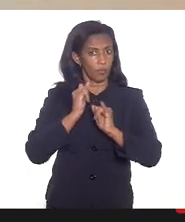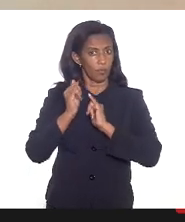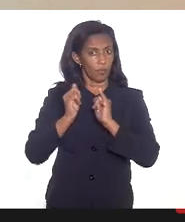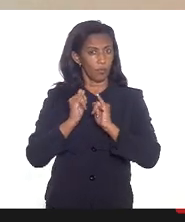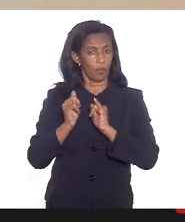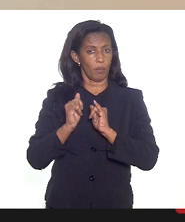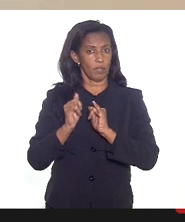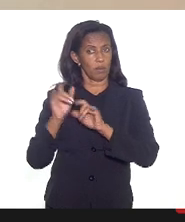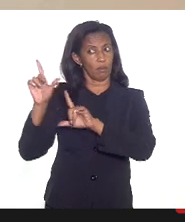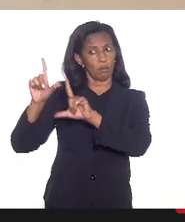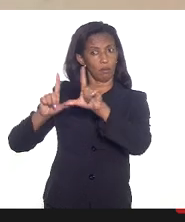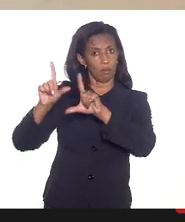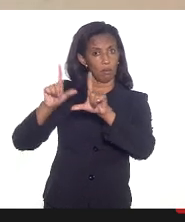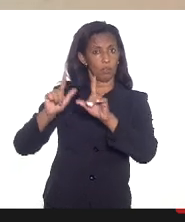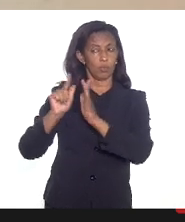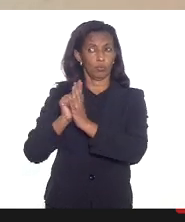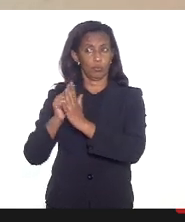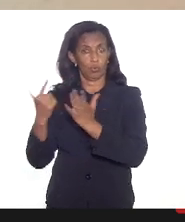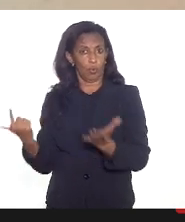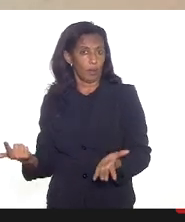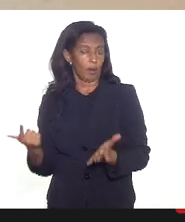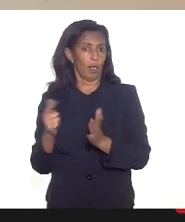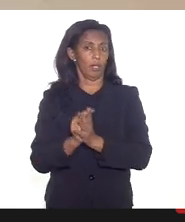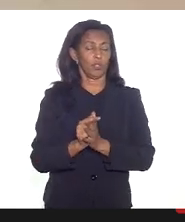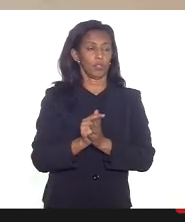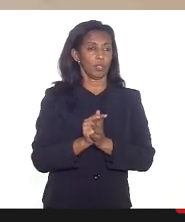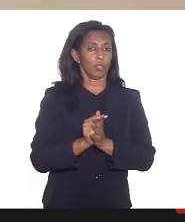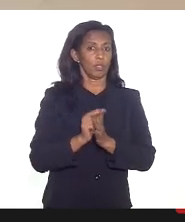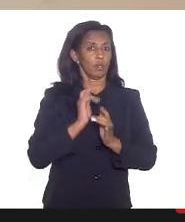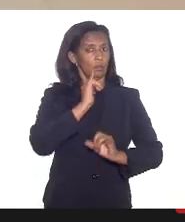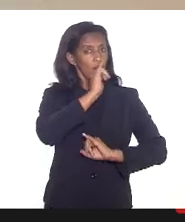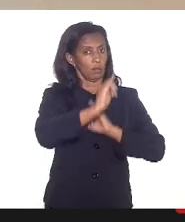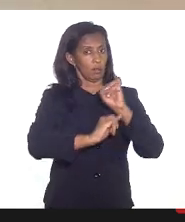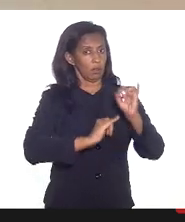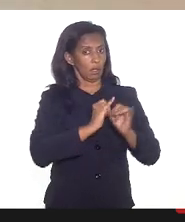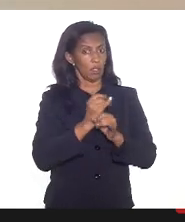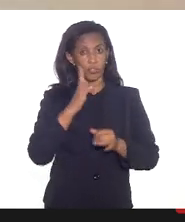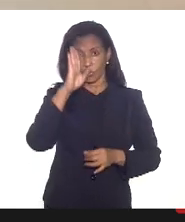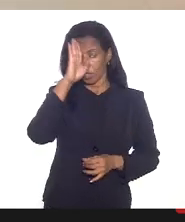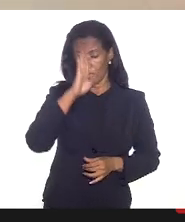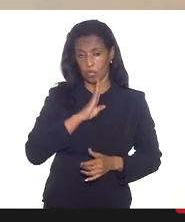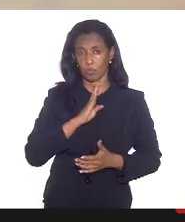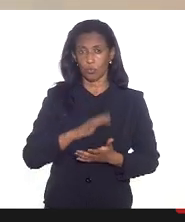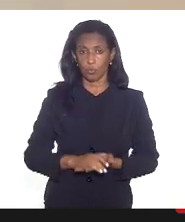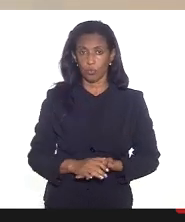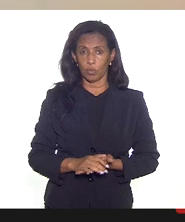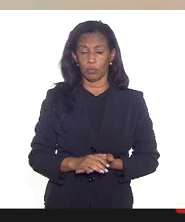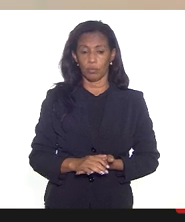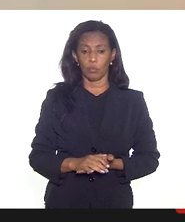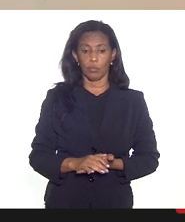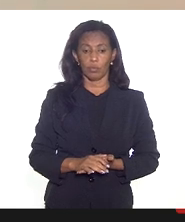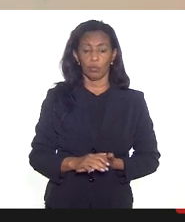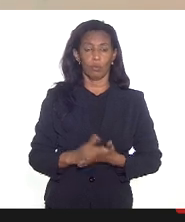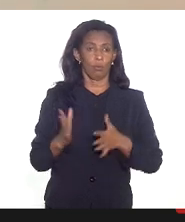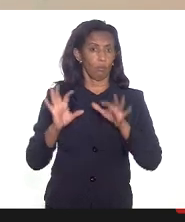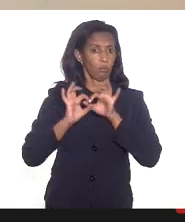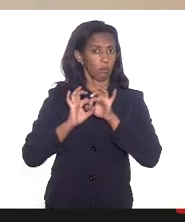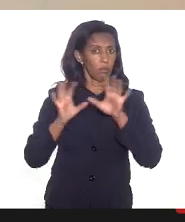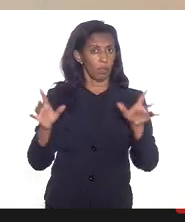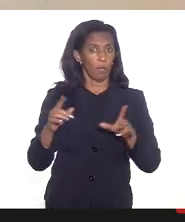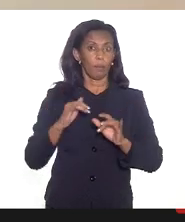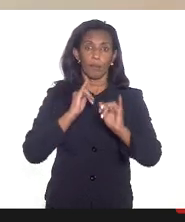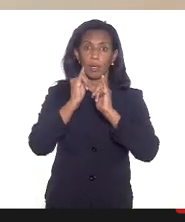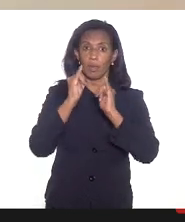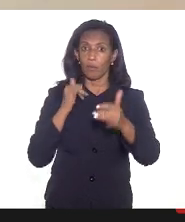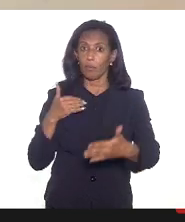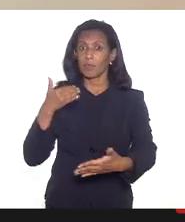da grande mídia através dos telejornais de forma gratuita inclusive com mídia espontânea para que a